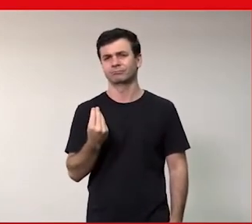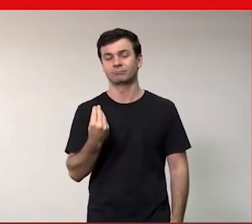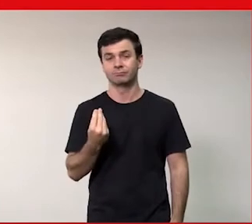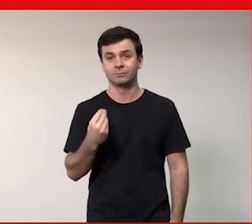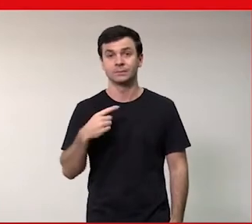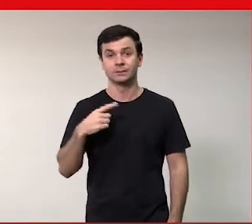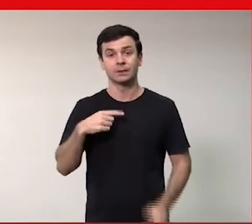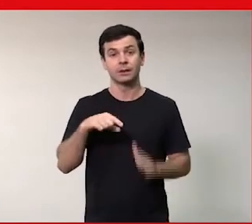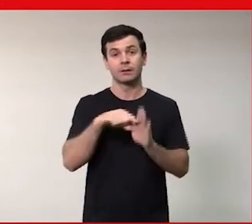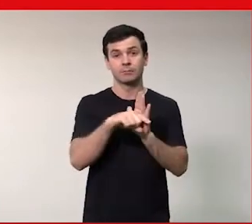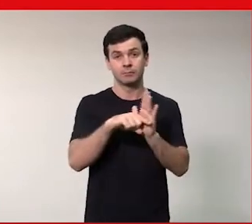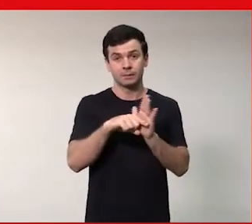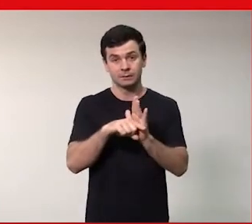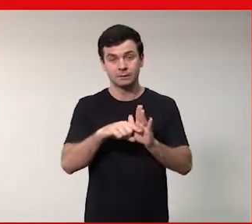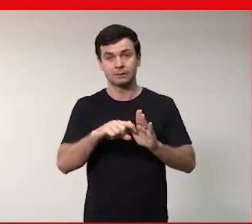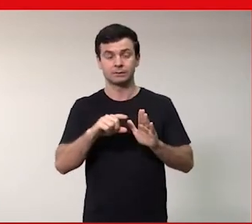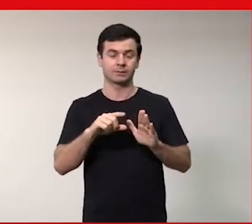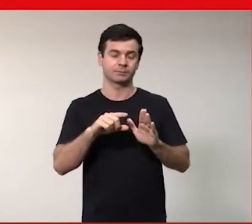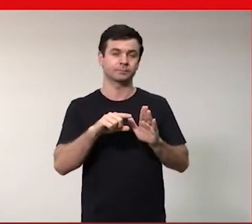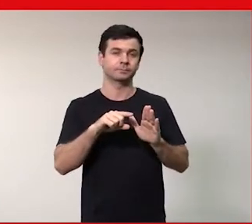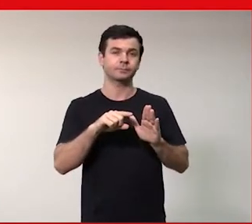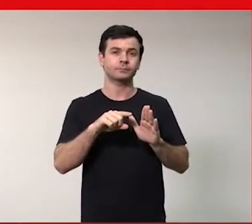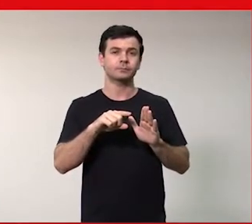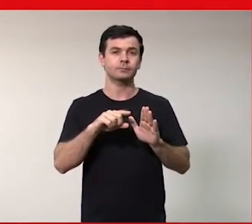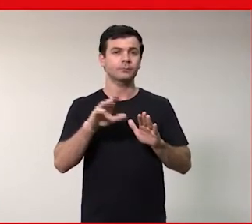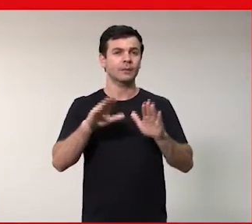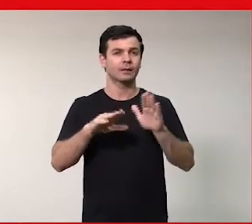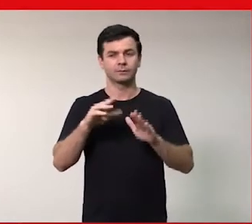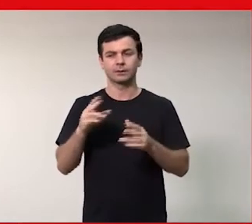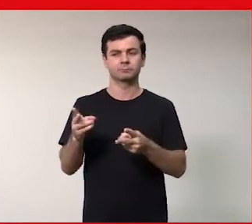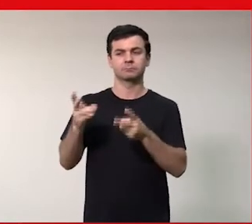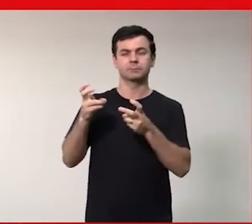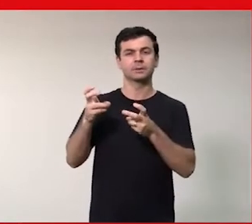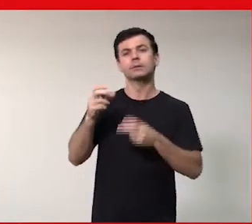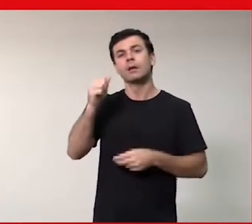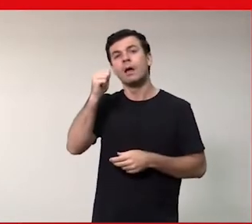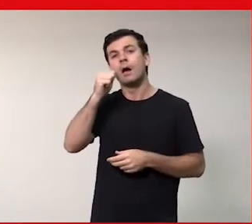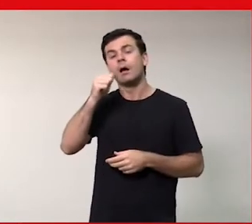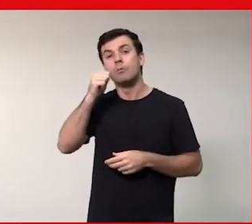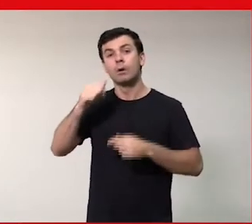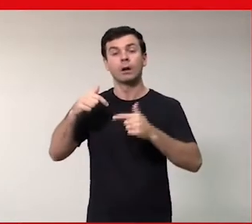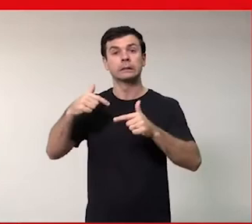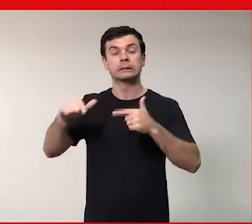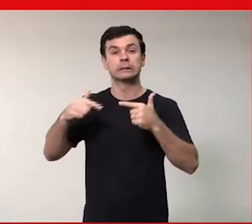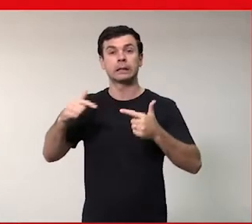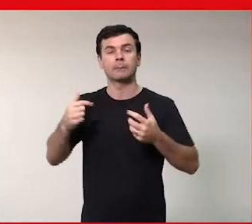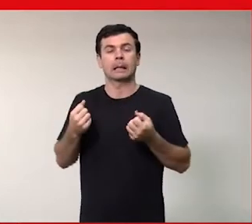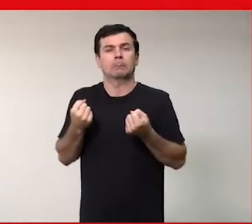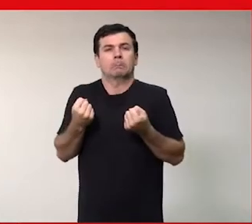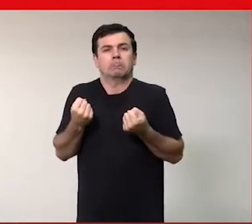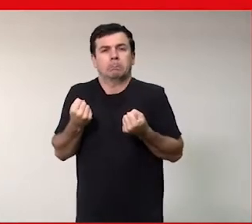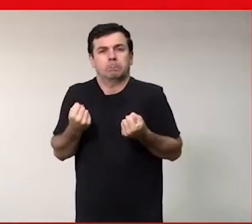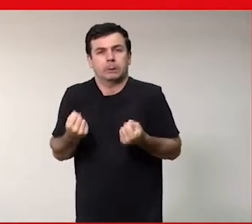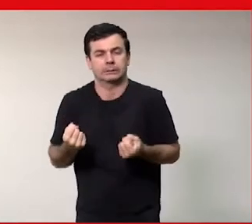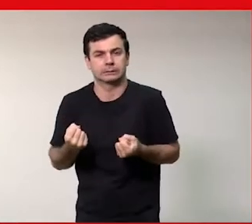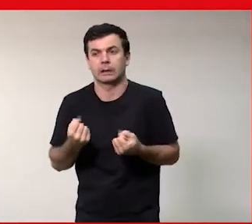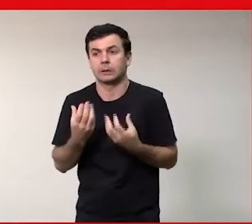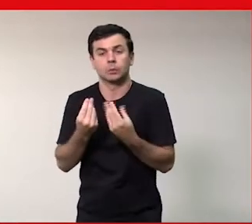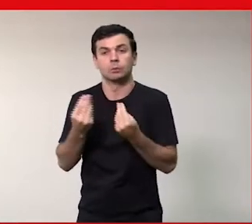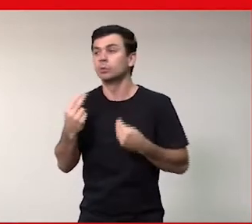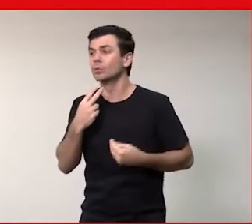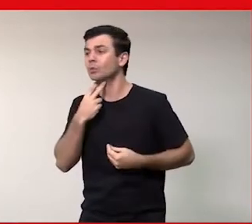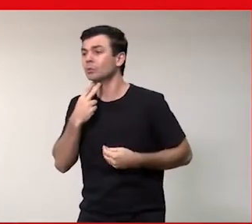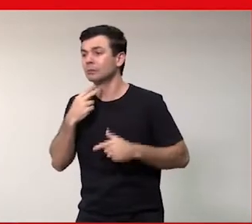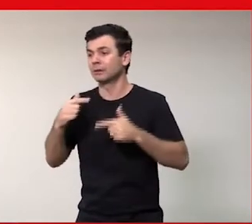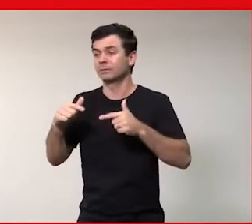do Instituto Gênero e Número a gente percebe que a mulher está sobrecarregada e isso ficou muito forte agora